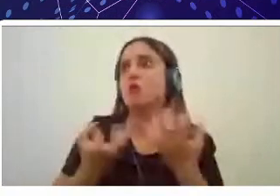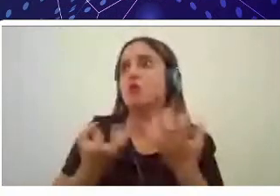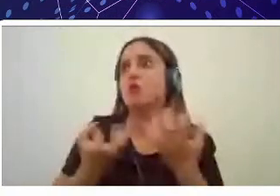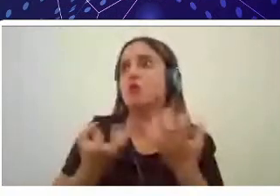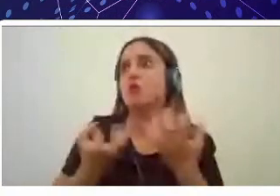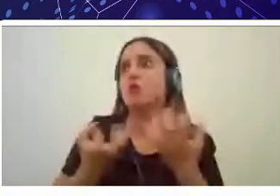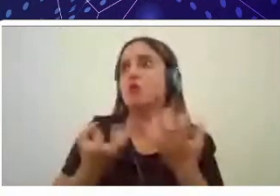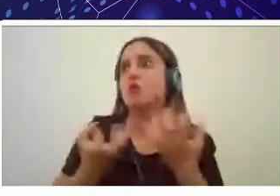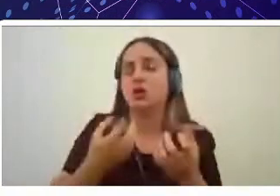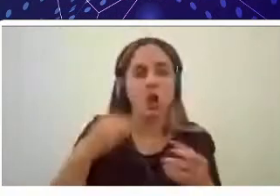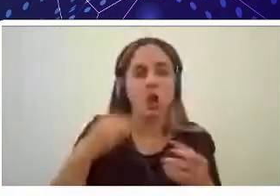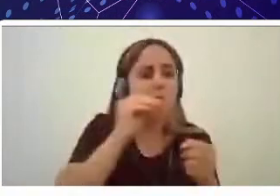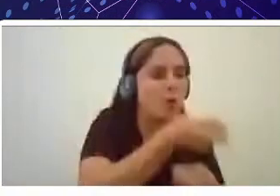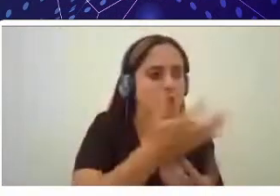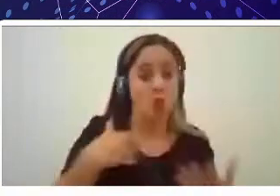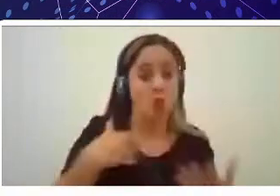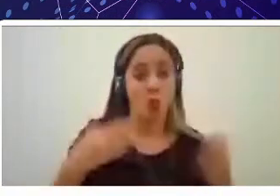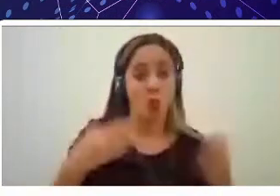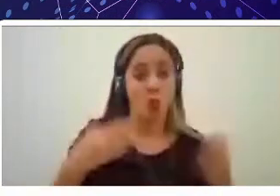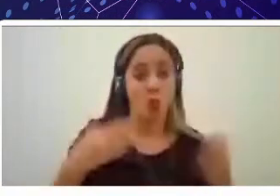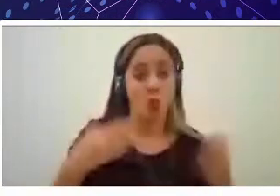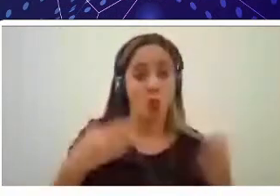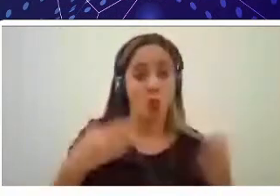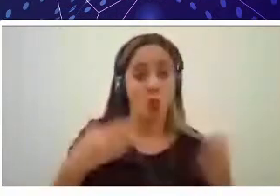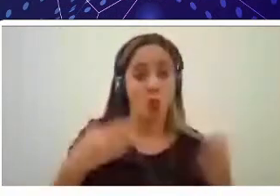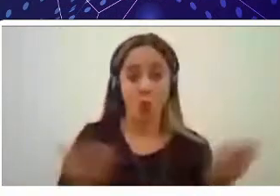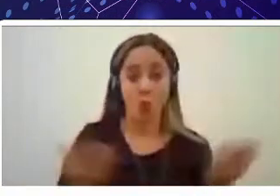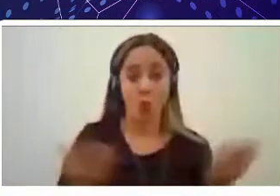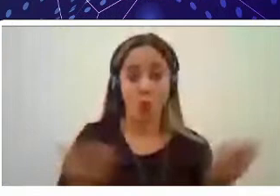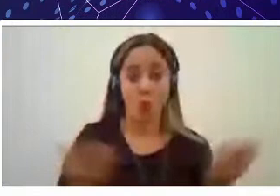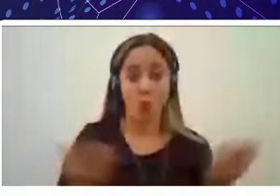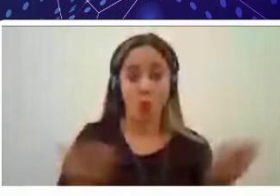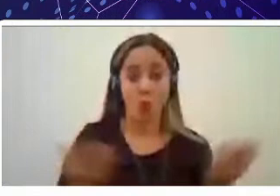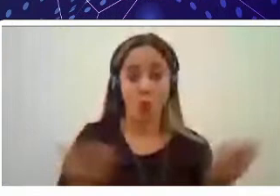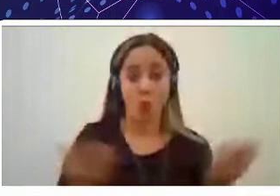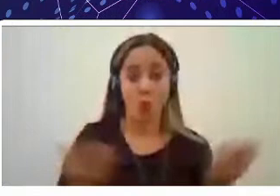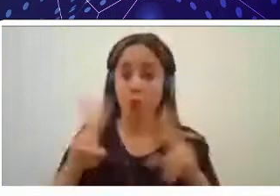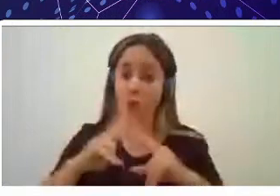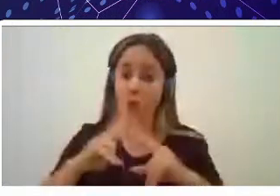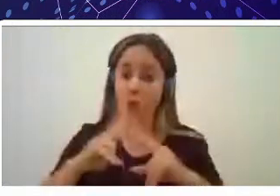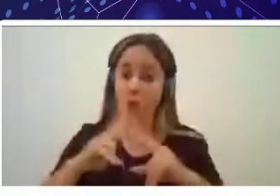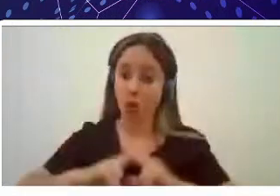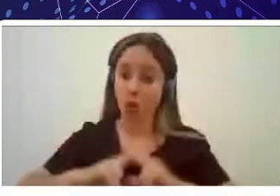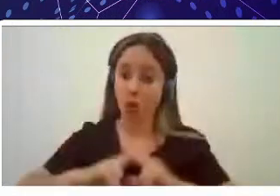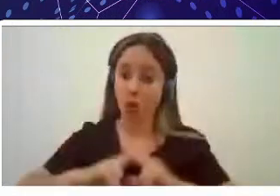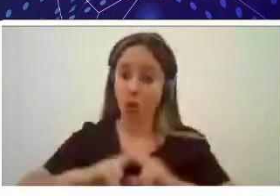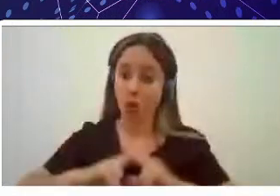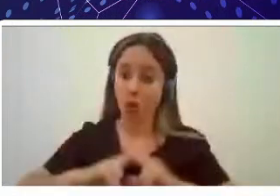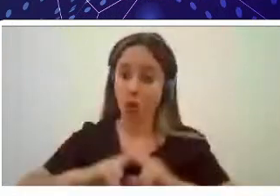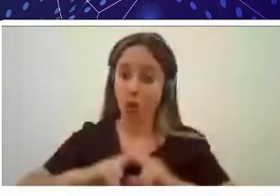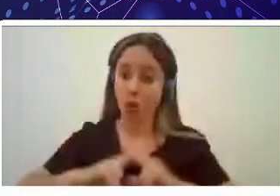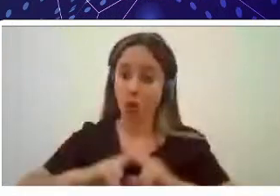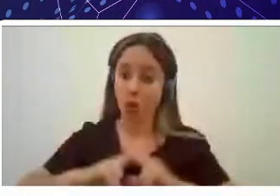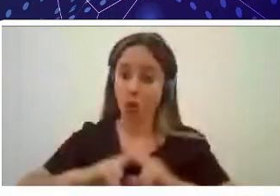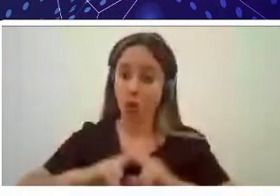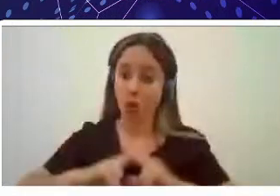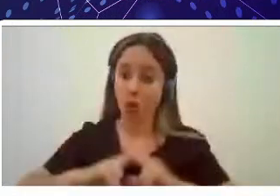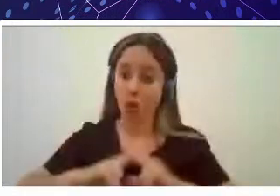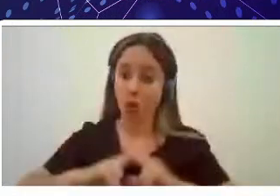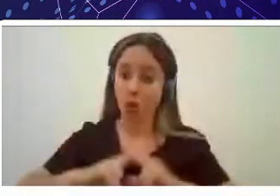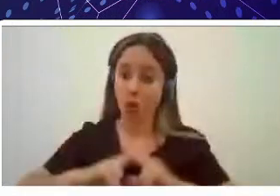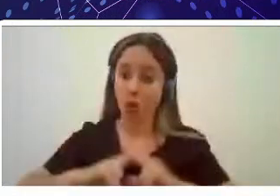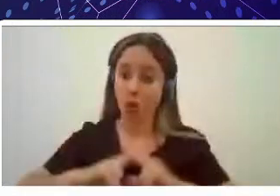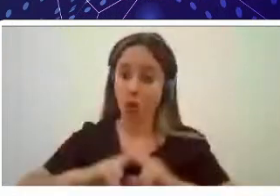tem uma obra em andamento de um laboratório de aproximadamente 620 metros quadrados que vai trabalhar principalmente com tecnologias